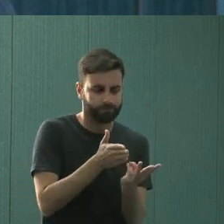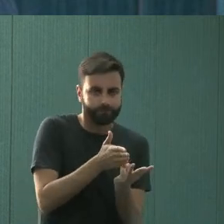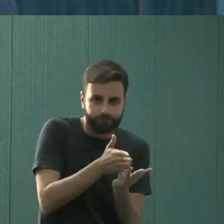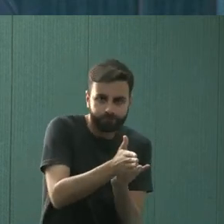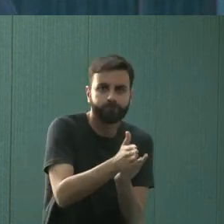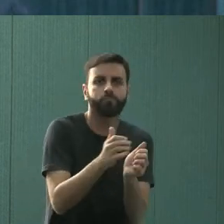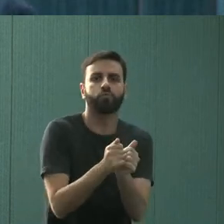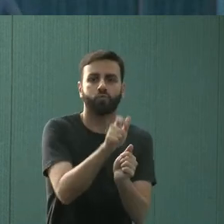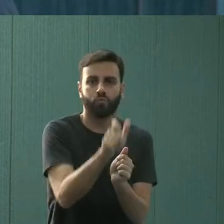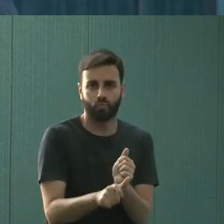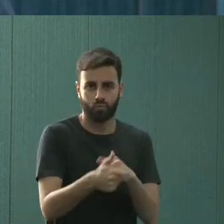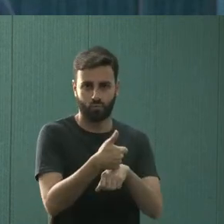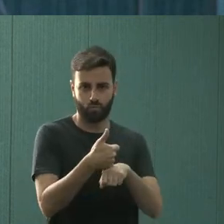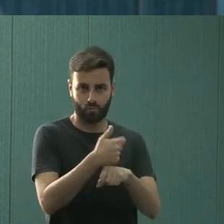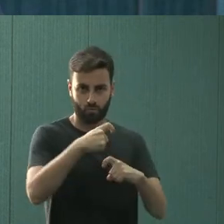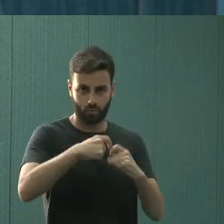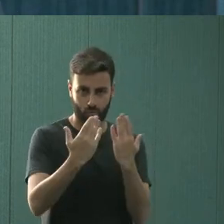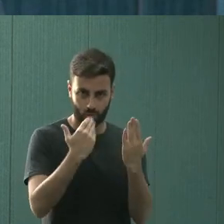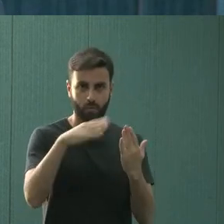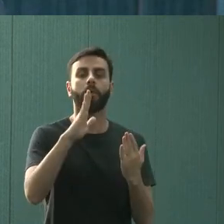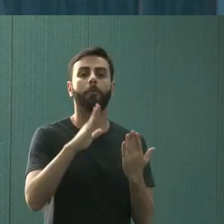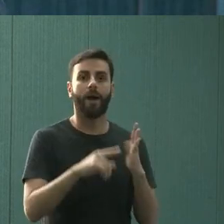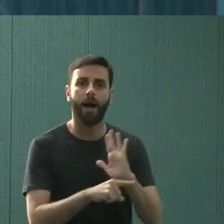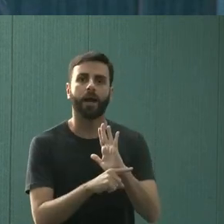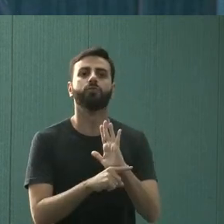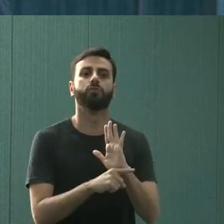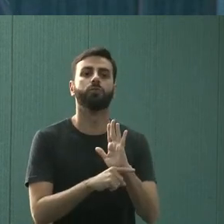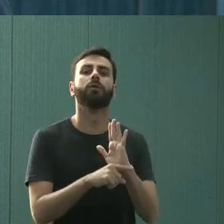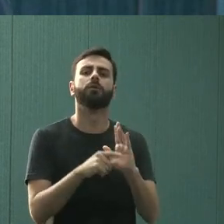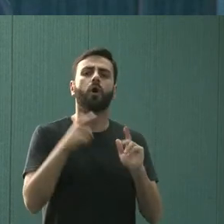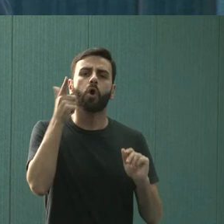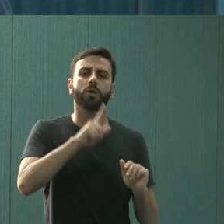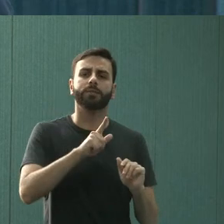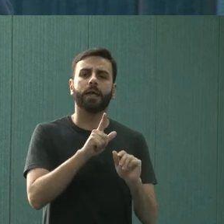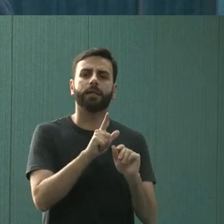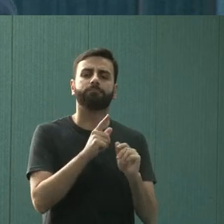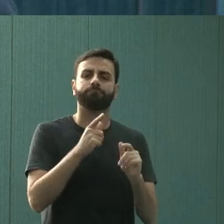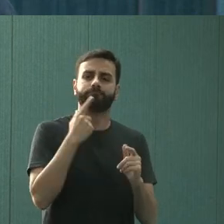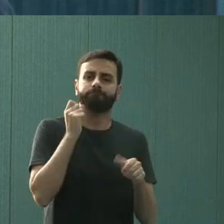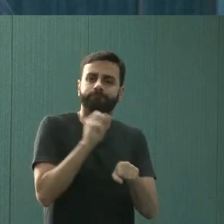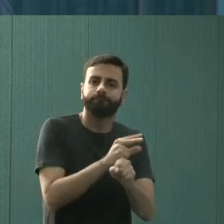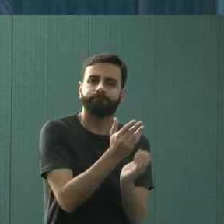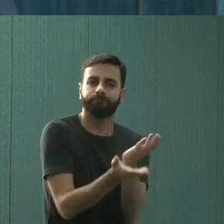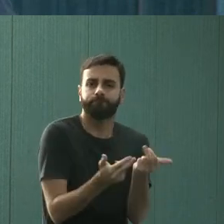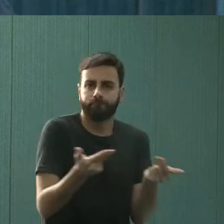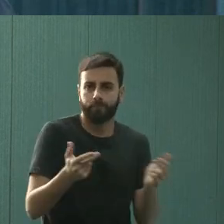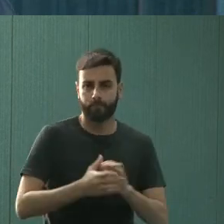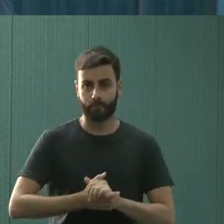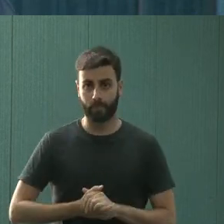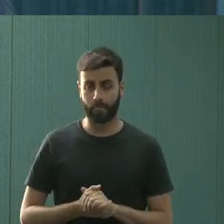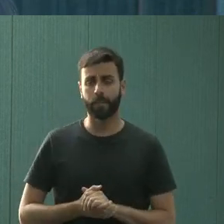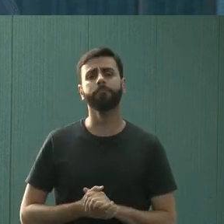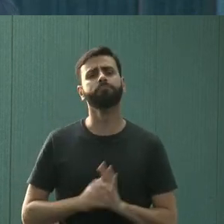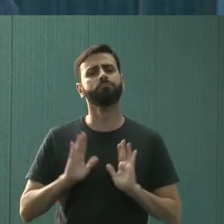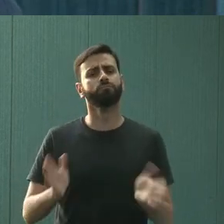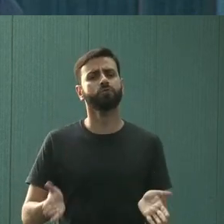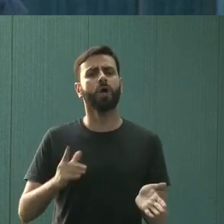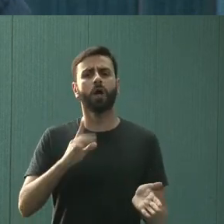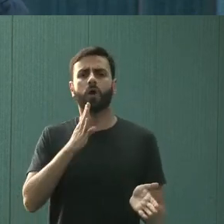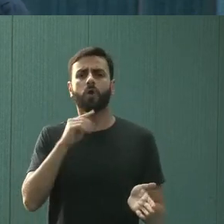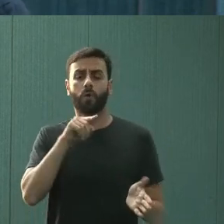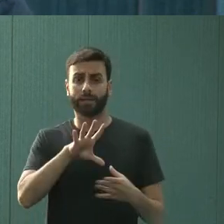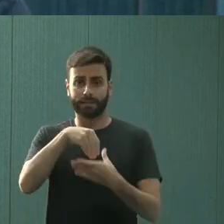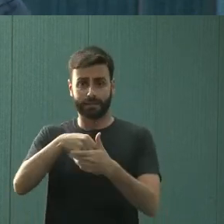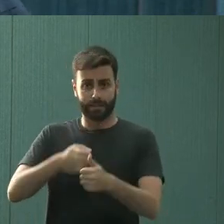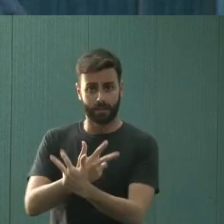parceria com o psiquiatra, que aumenta a capacidade de atendimento psiquiátrico também. Isso é muito importante. E pensando que a gente tem aqui